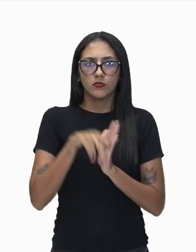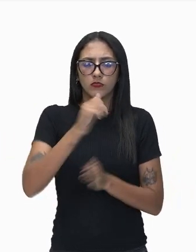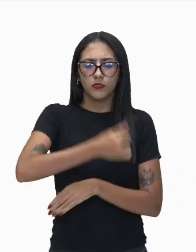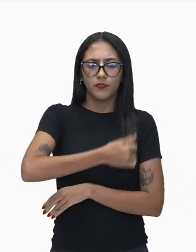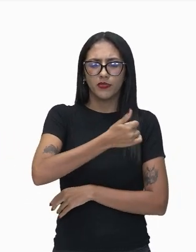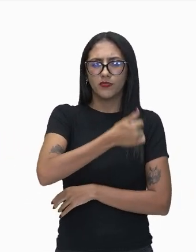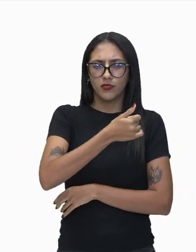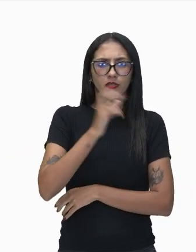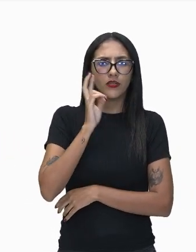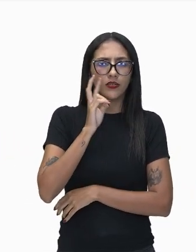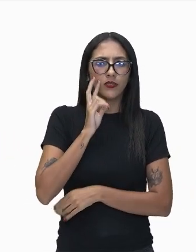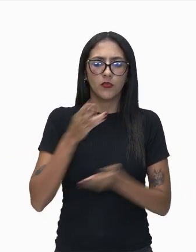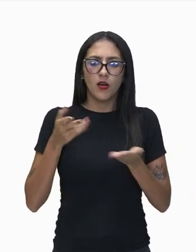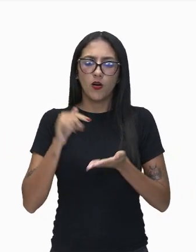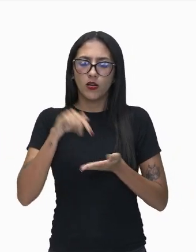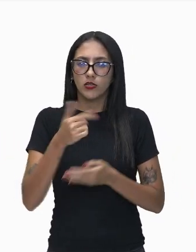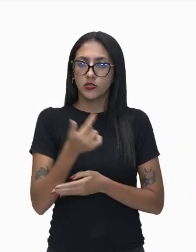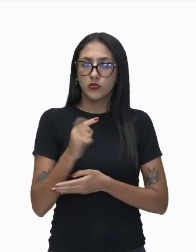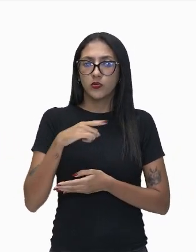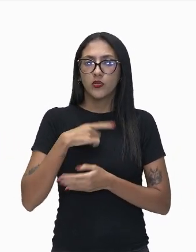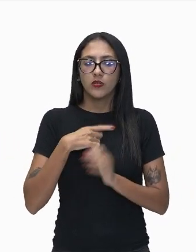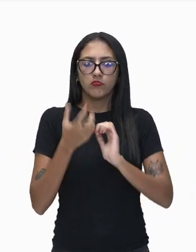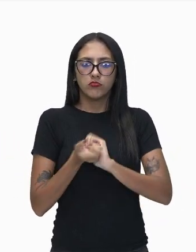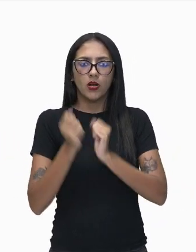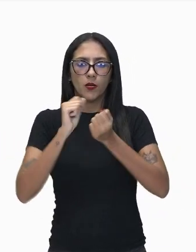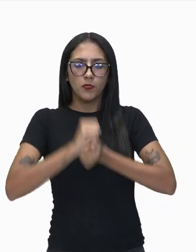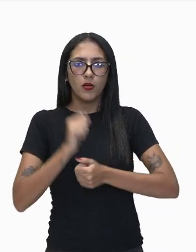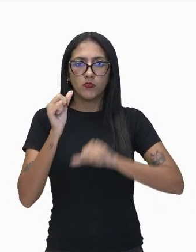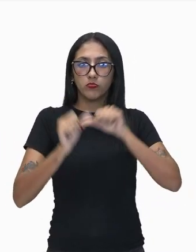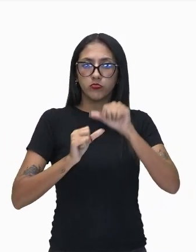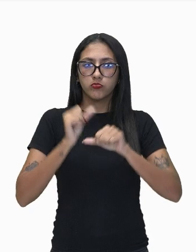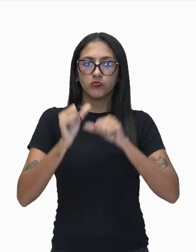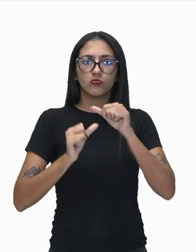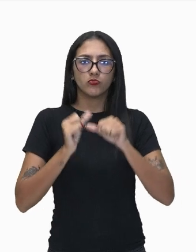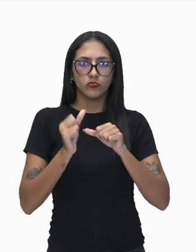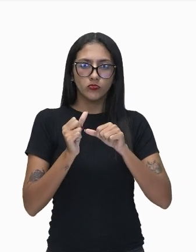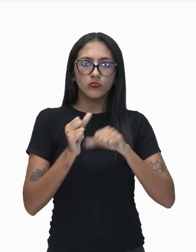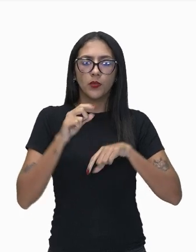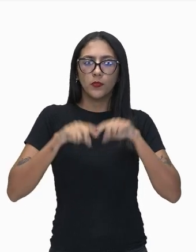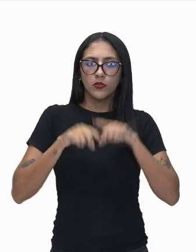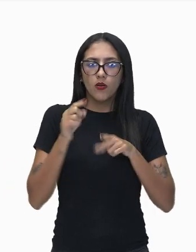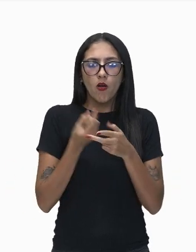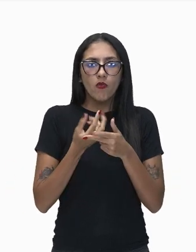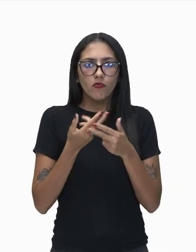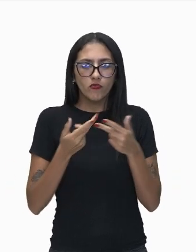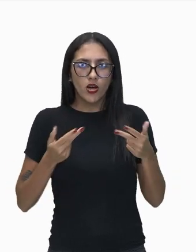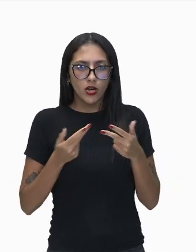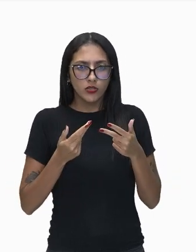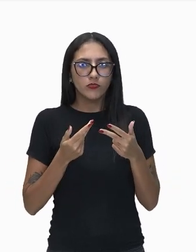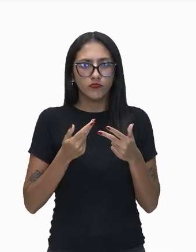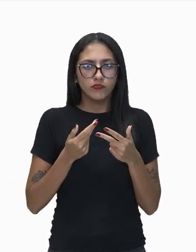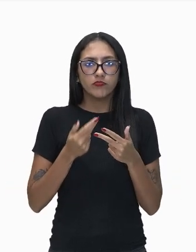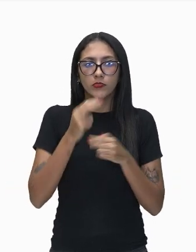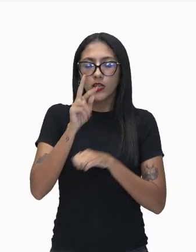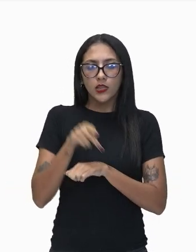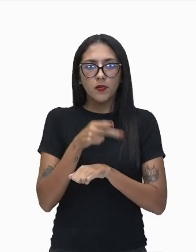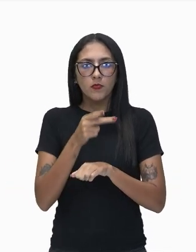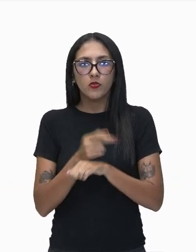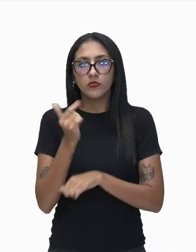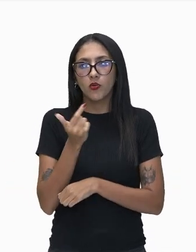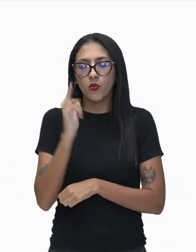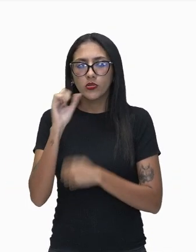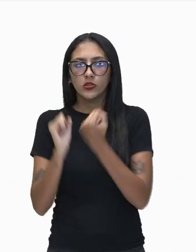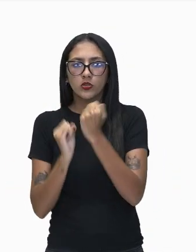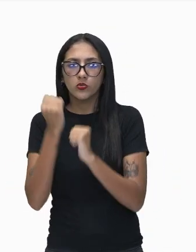base em produtos semiacabados ou componentes que serão ainda utilizados lá em outras indústrias.